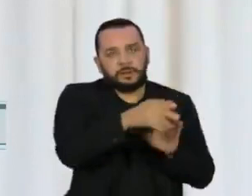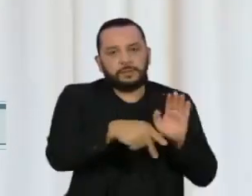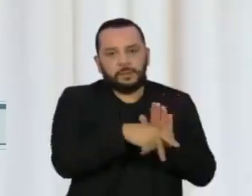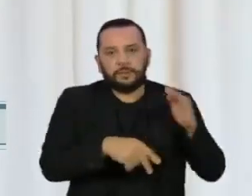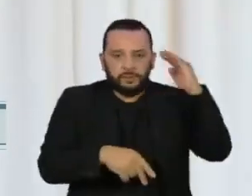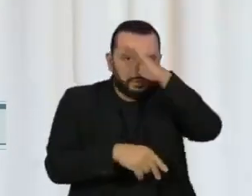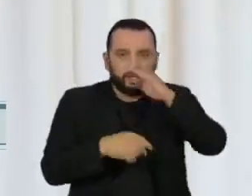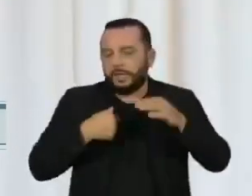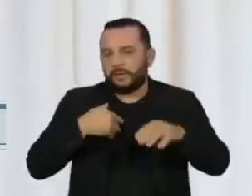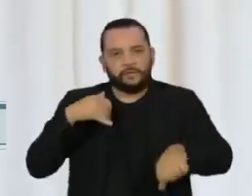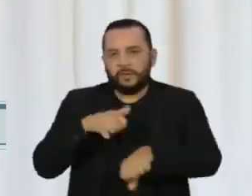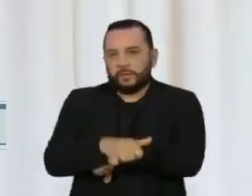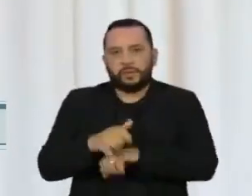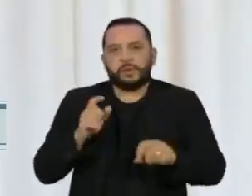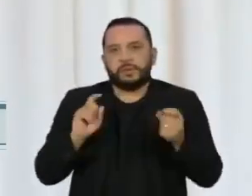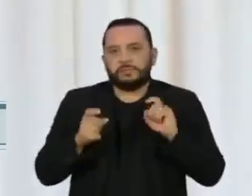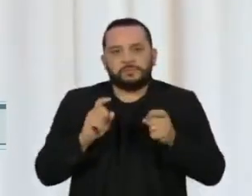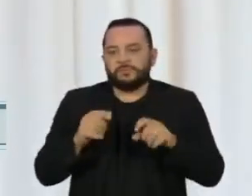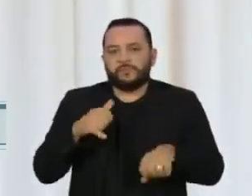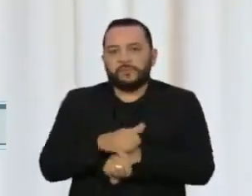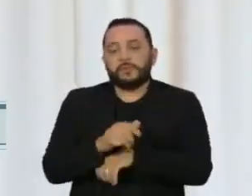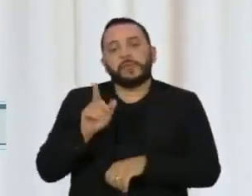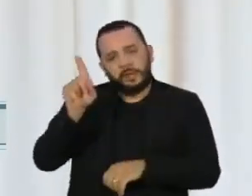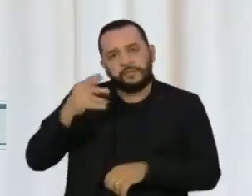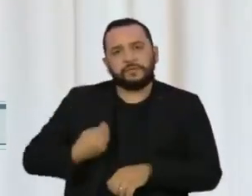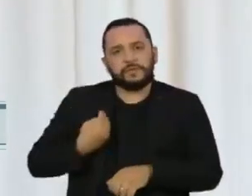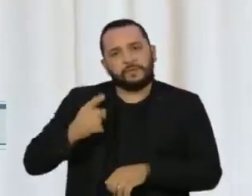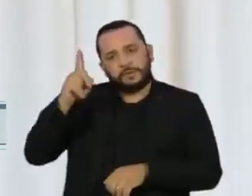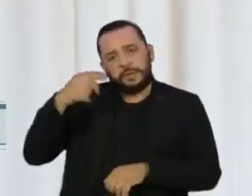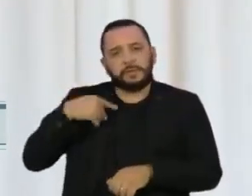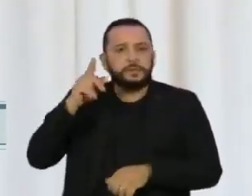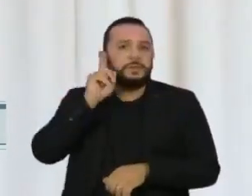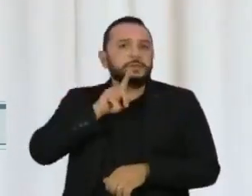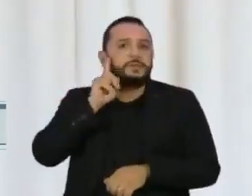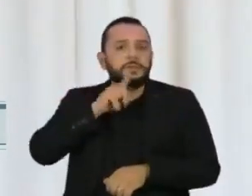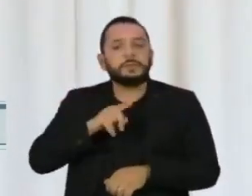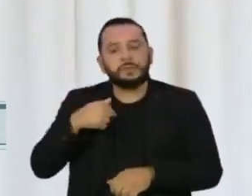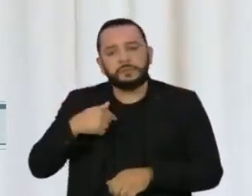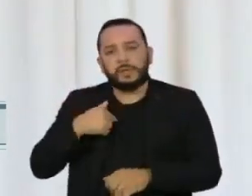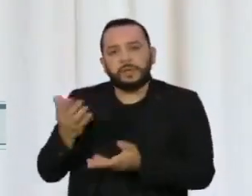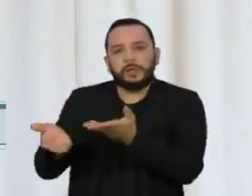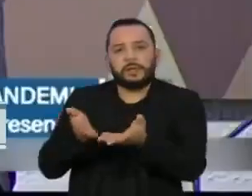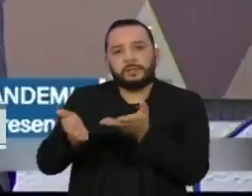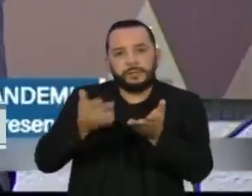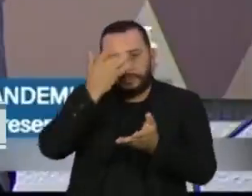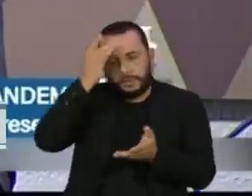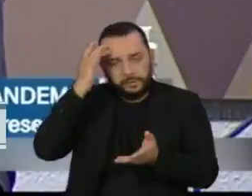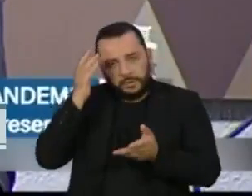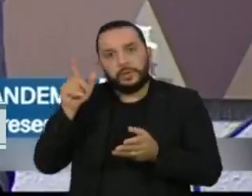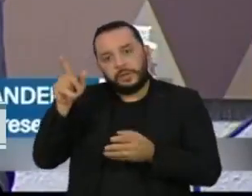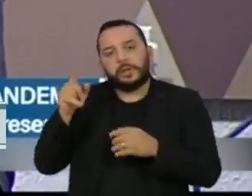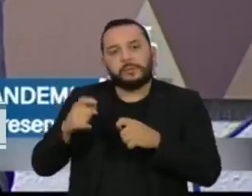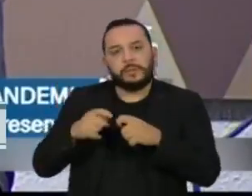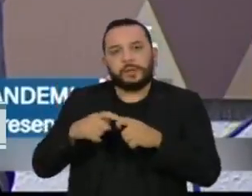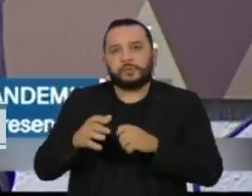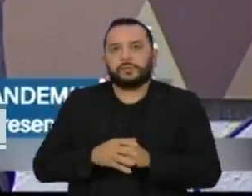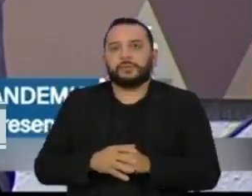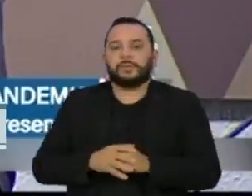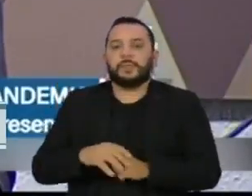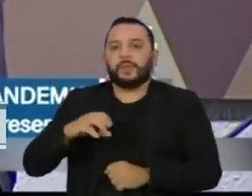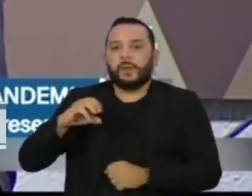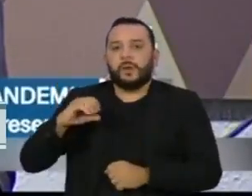não compareceu. Ele afirma estar nos Estados Unidos acompanhando um parente em tratamento médico. Omar Aziz